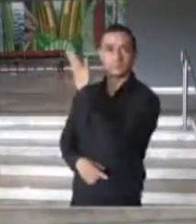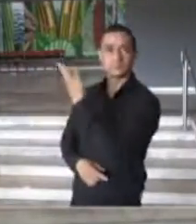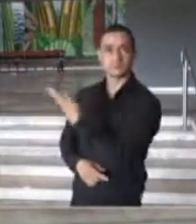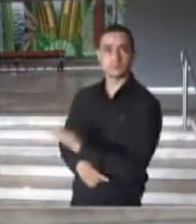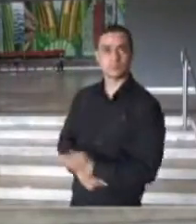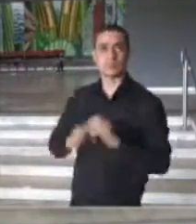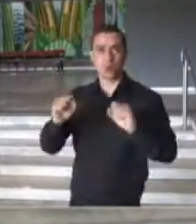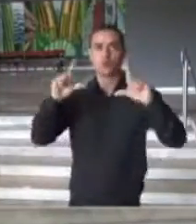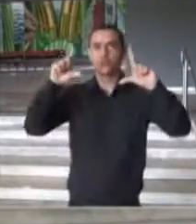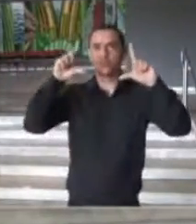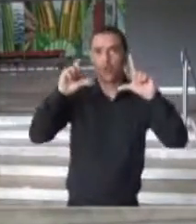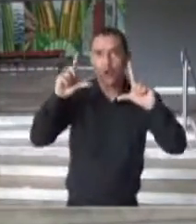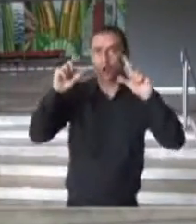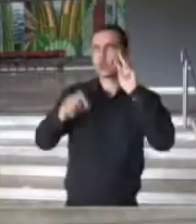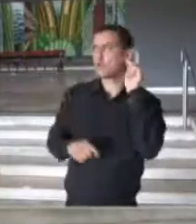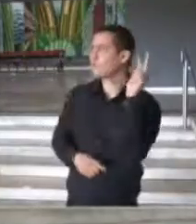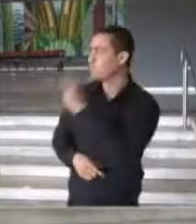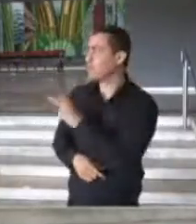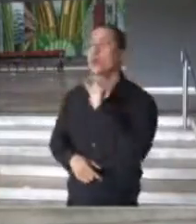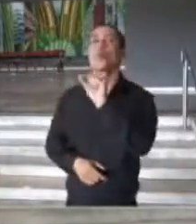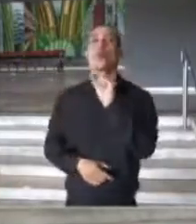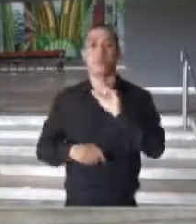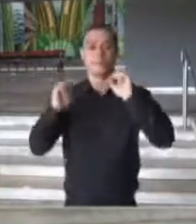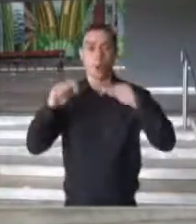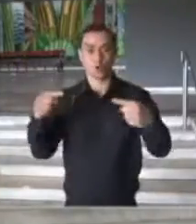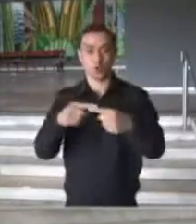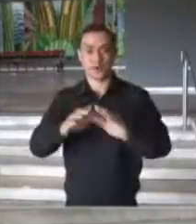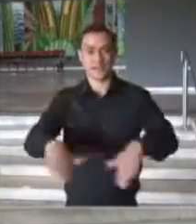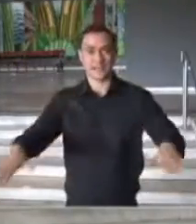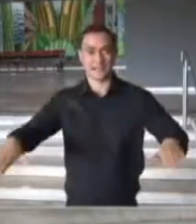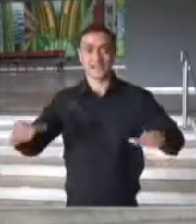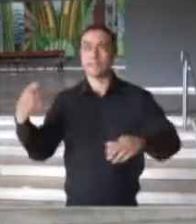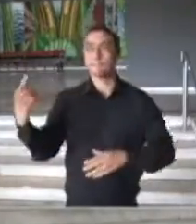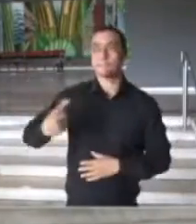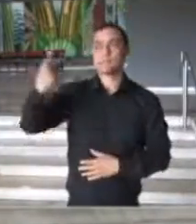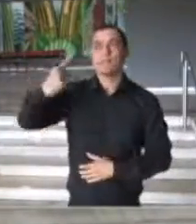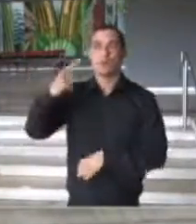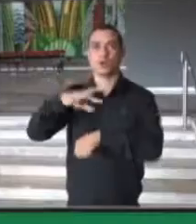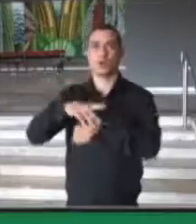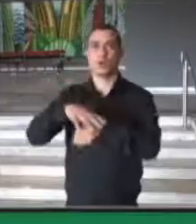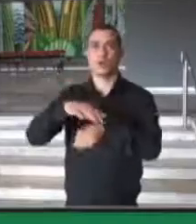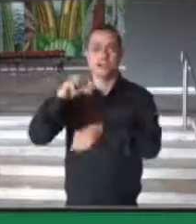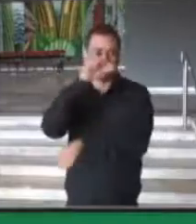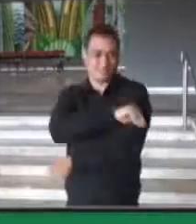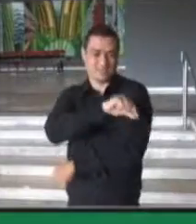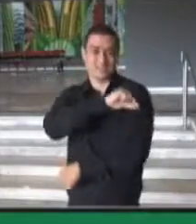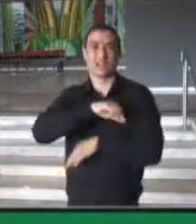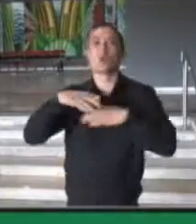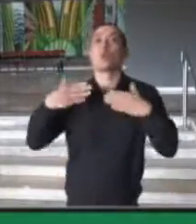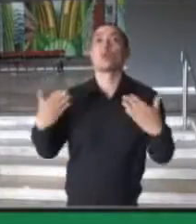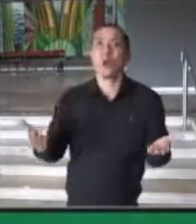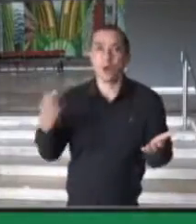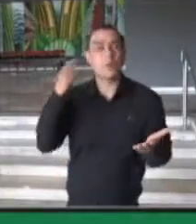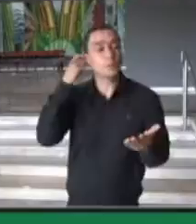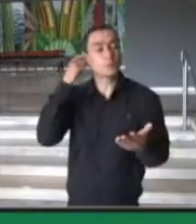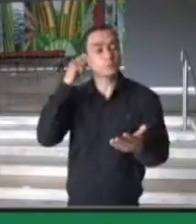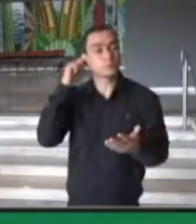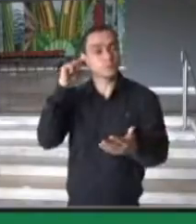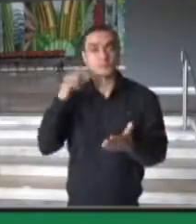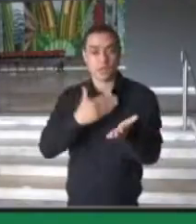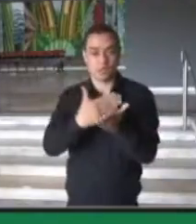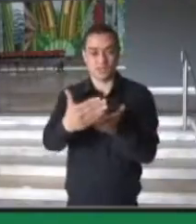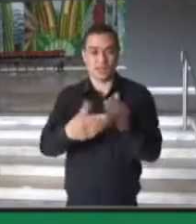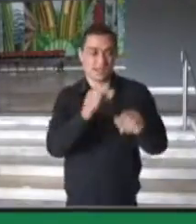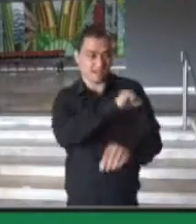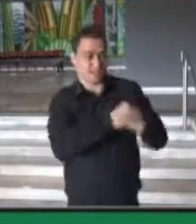fotografar, ver, para que a gente tenha, então, quais são as comorbidades que podem ser vacinadas a partir, então, da